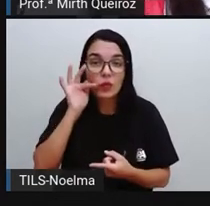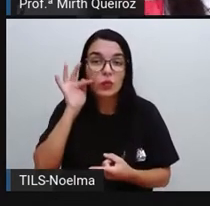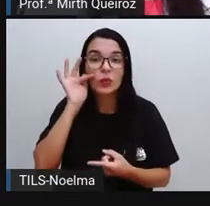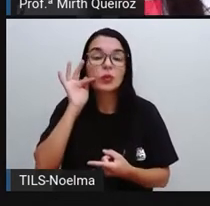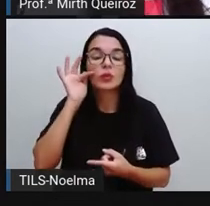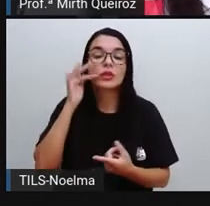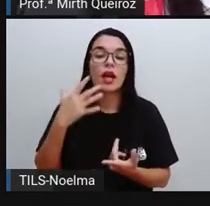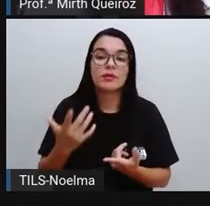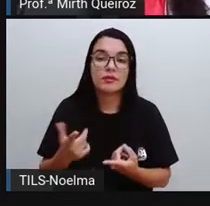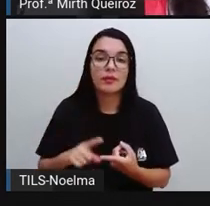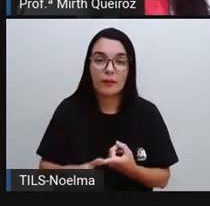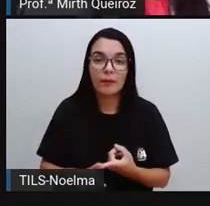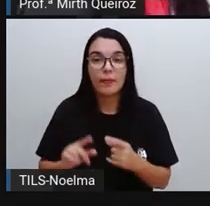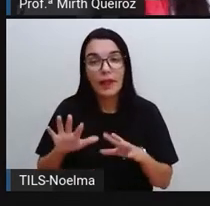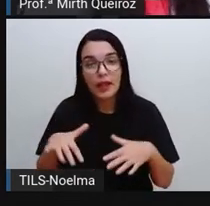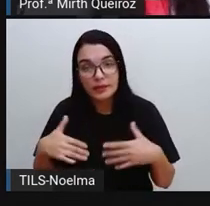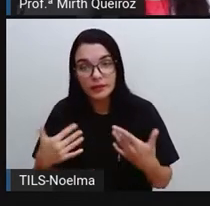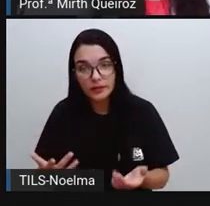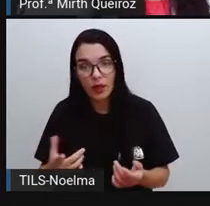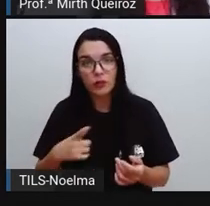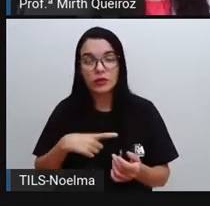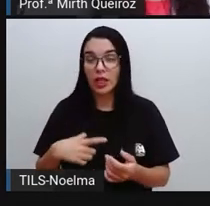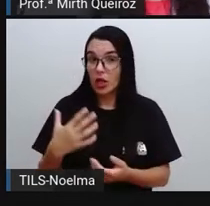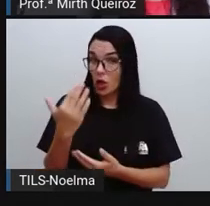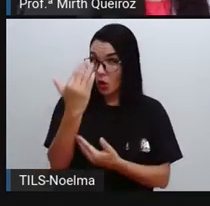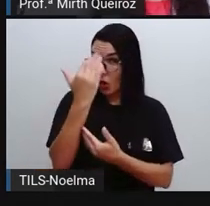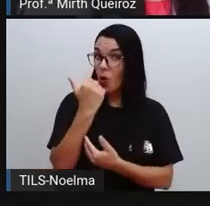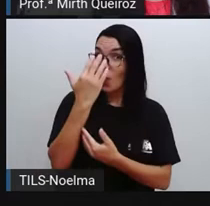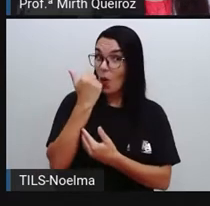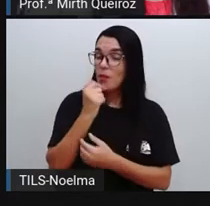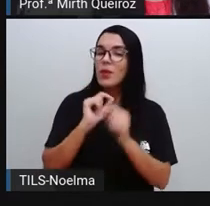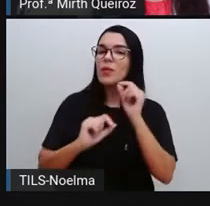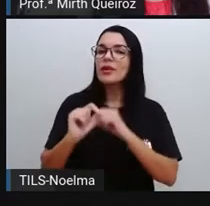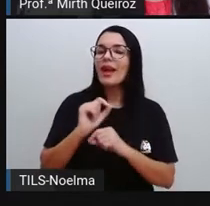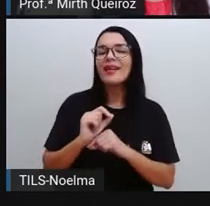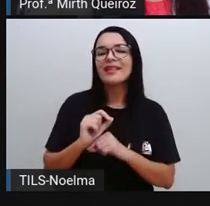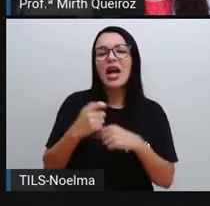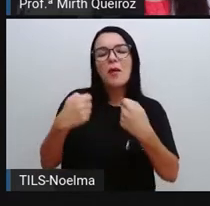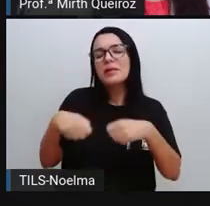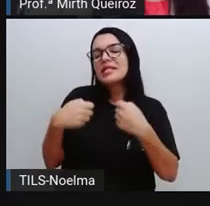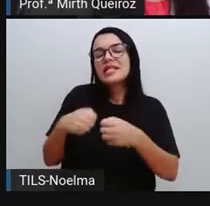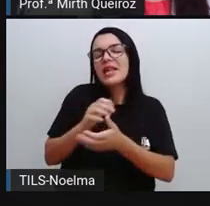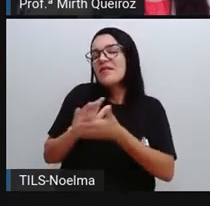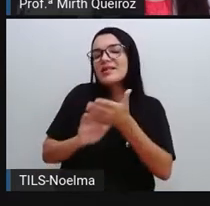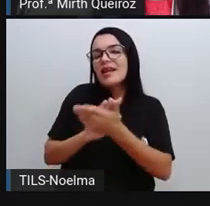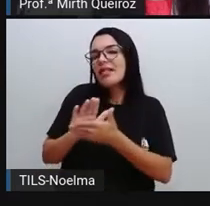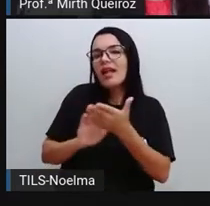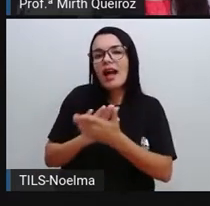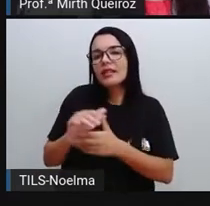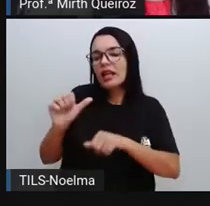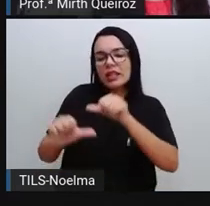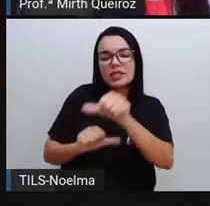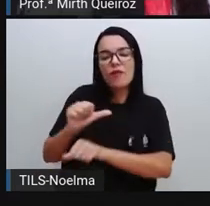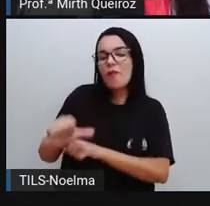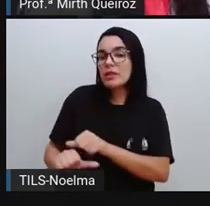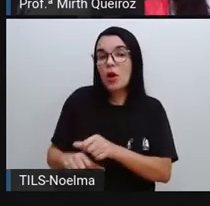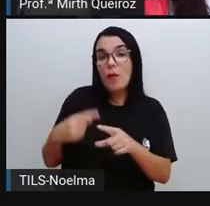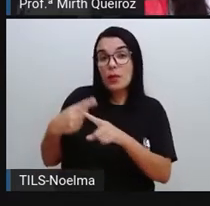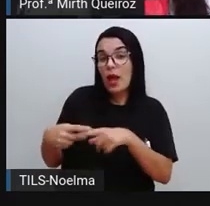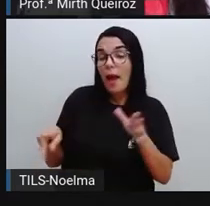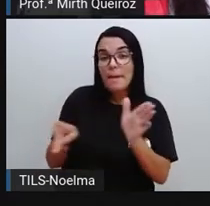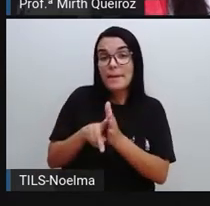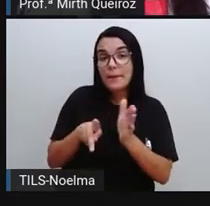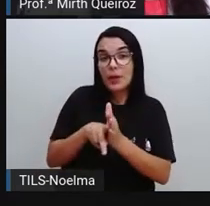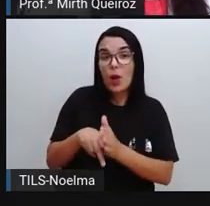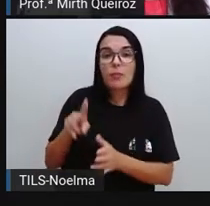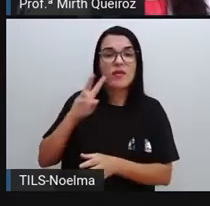legumes, verduras, né? Que a gente consome, né? Esse tipo de vegetais e frutas, sem que seja transformado. Mas pode